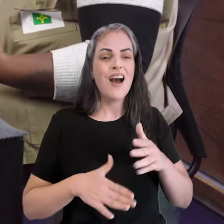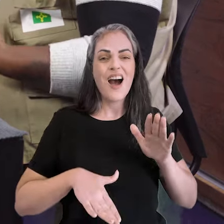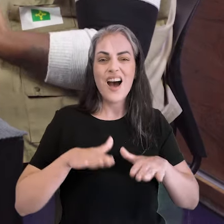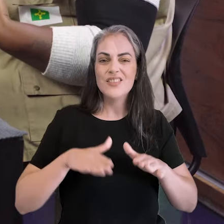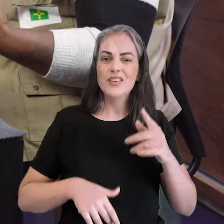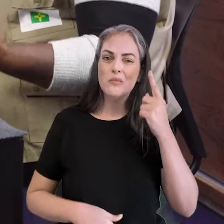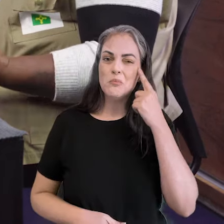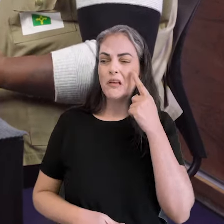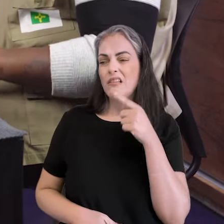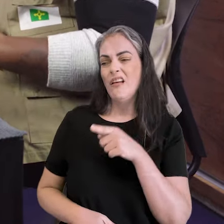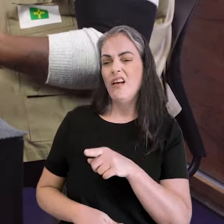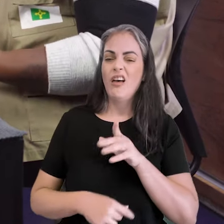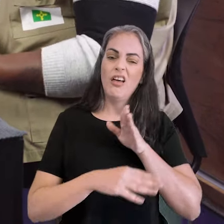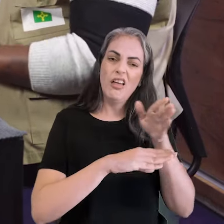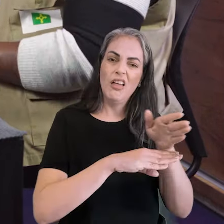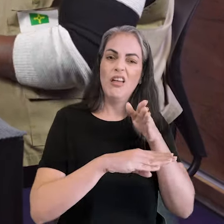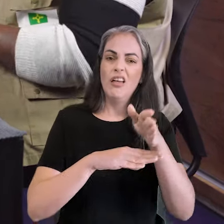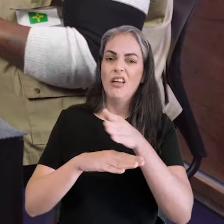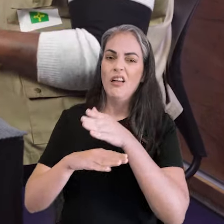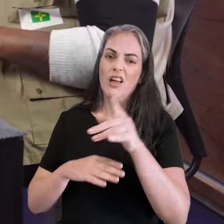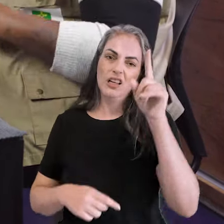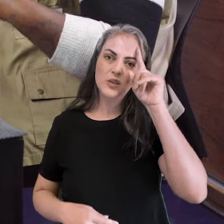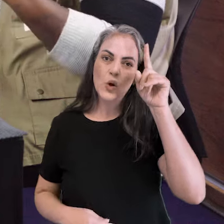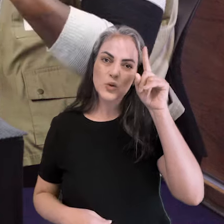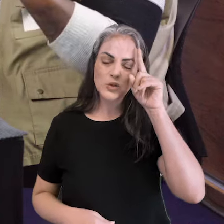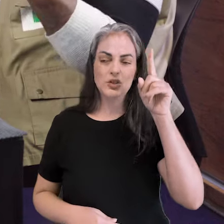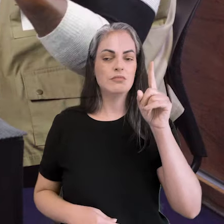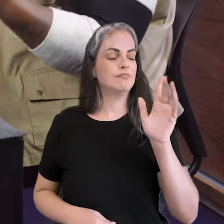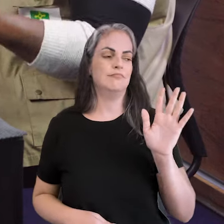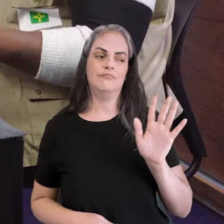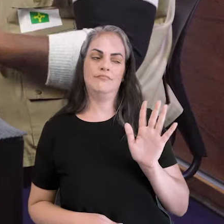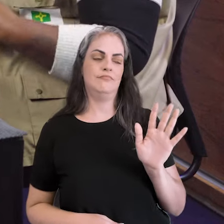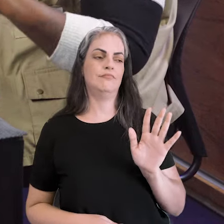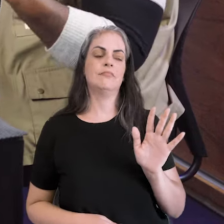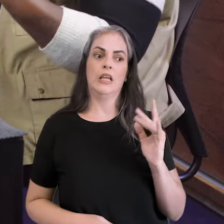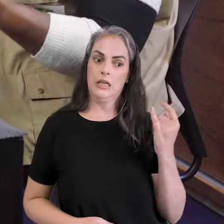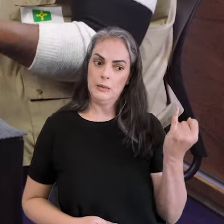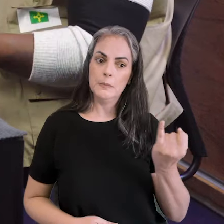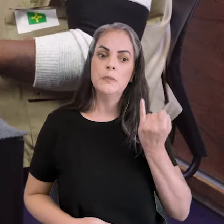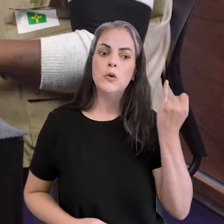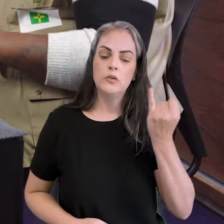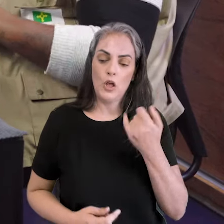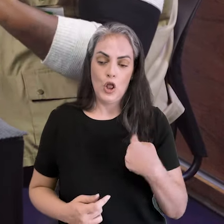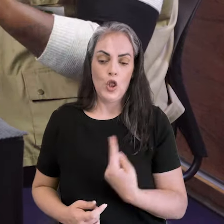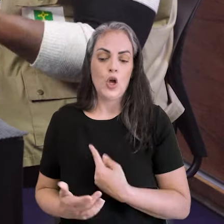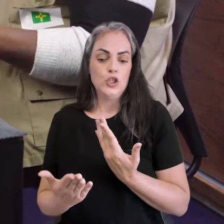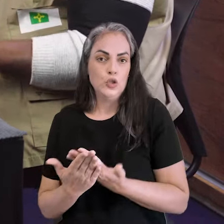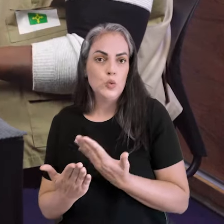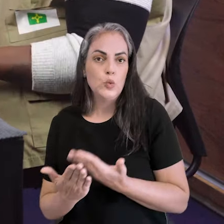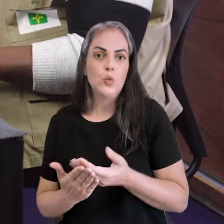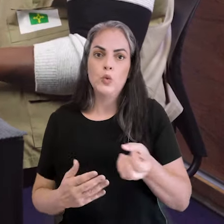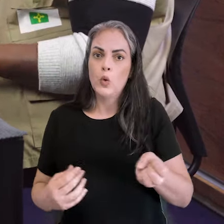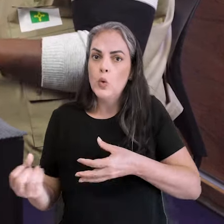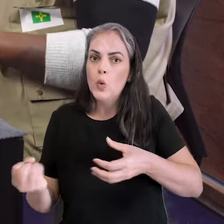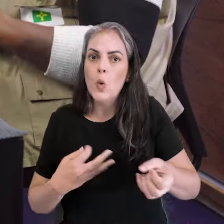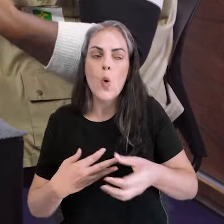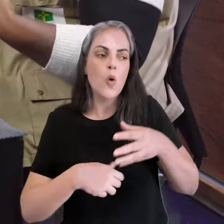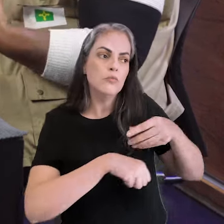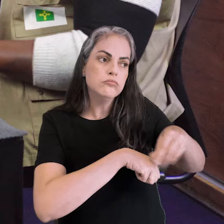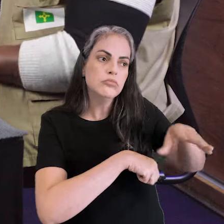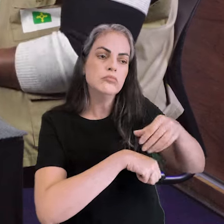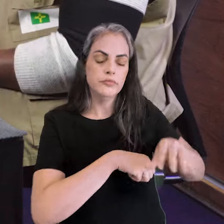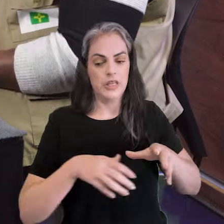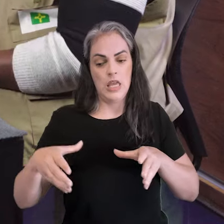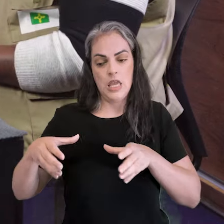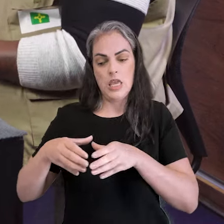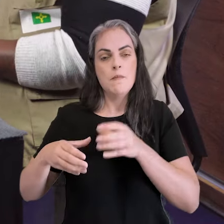está passando todo dia na minha casa, toda semana. Mas, ali, a gente estudou, está passando conhecimento, inovação, né? Porque